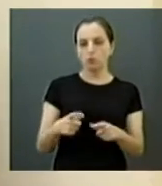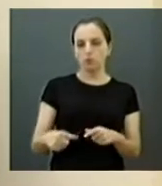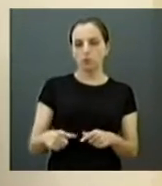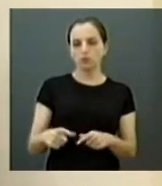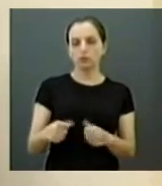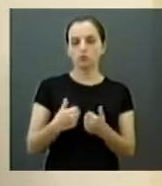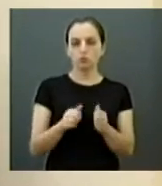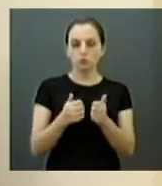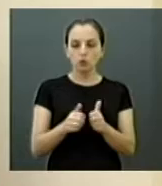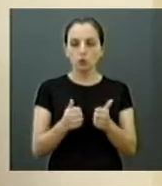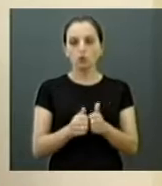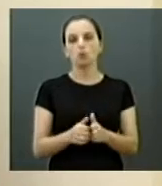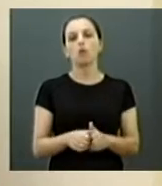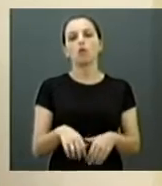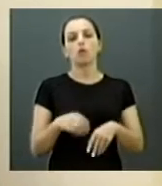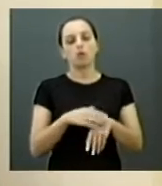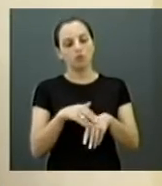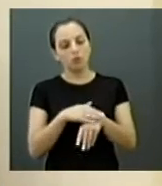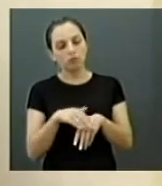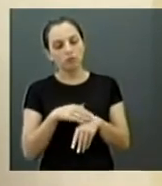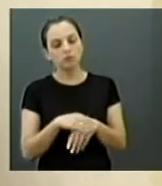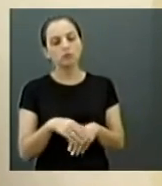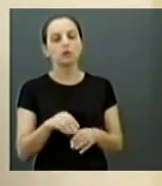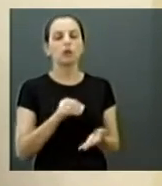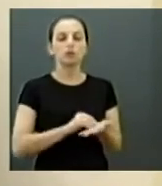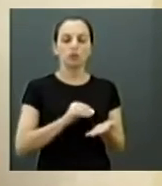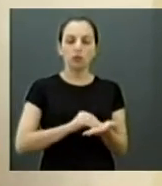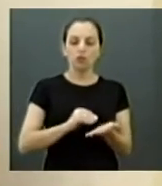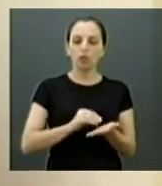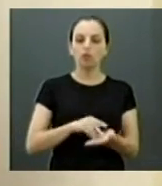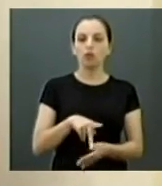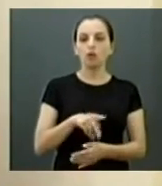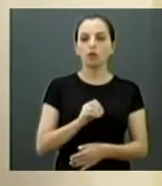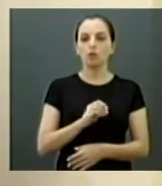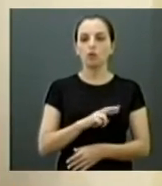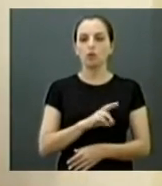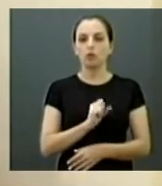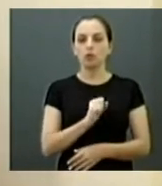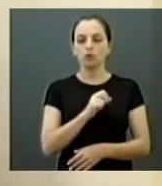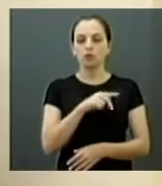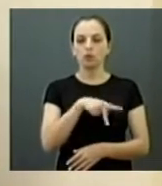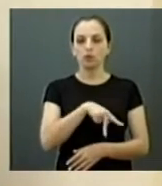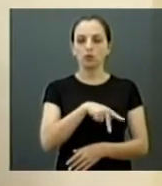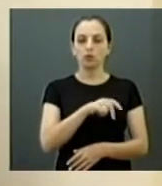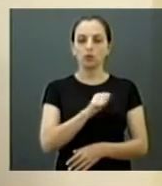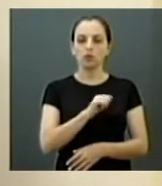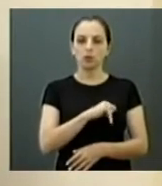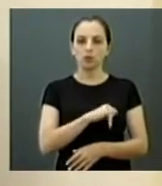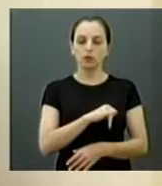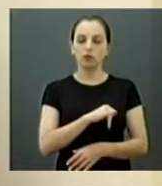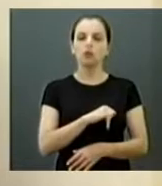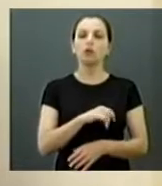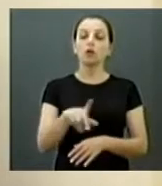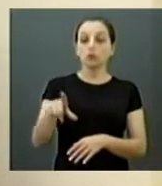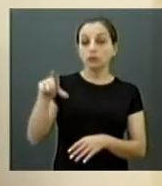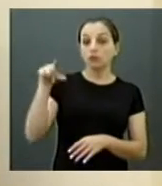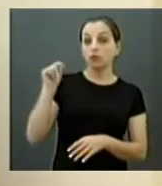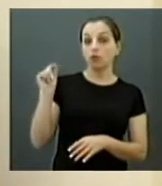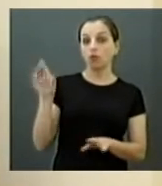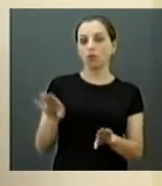Social, fui conversar com o secretário Porçani para entender o que estava acontecendo. E quero destacar aqui também